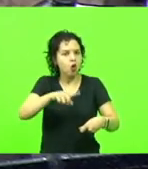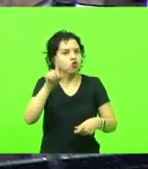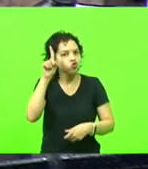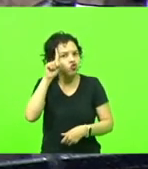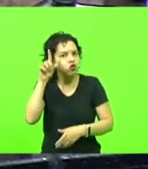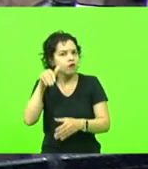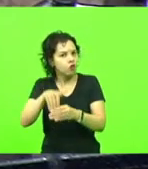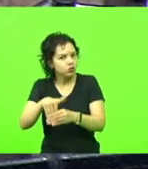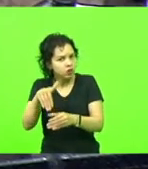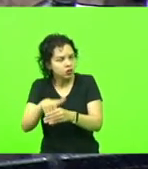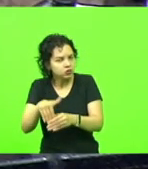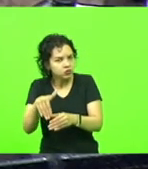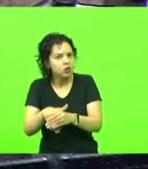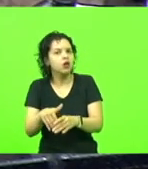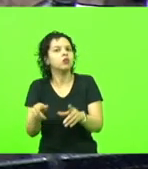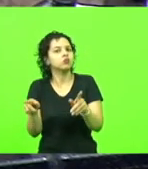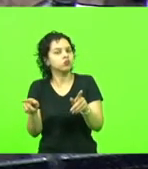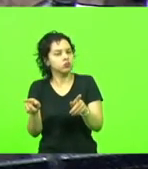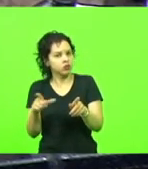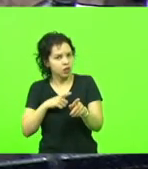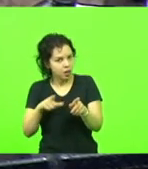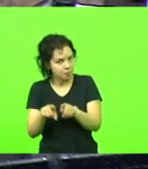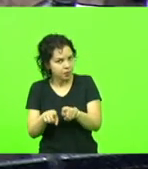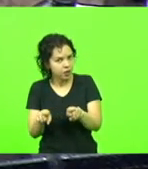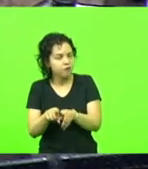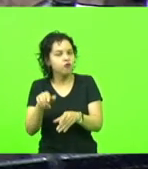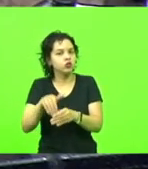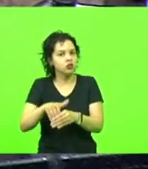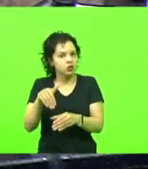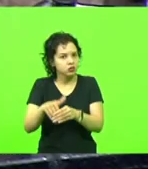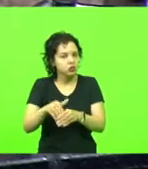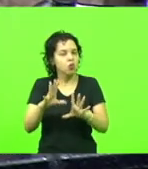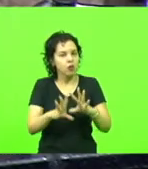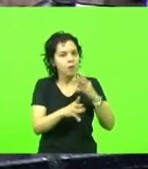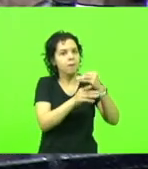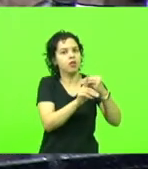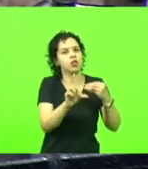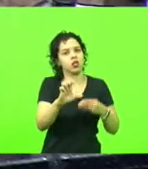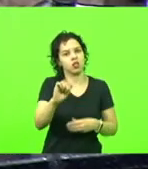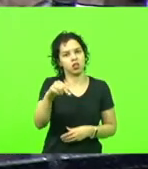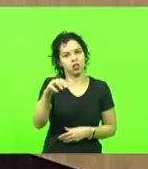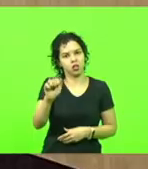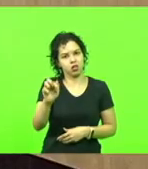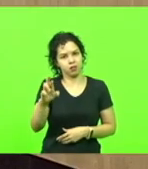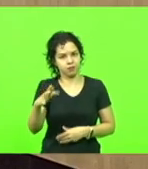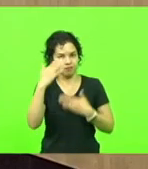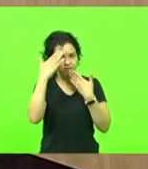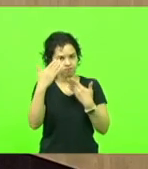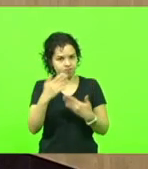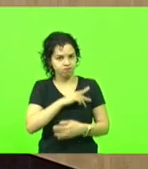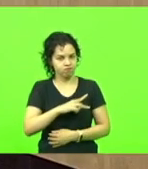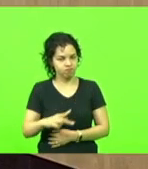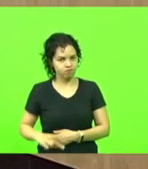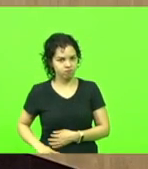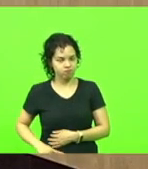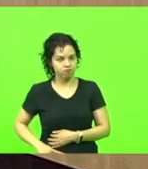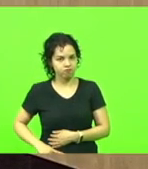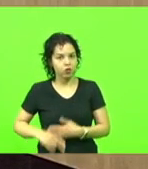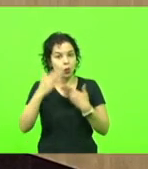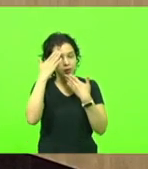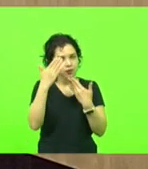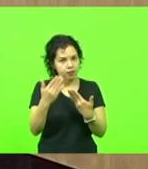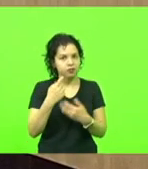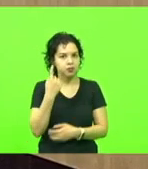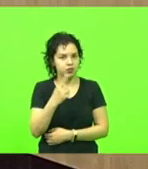reposição, também a nossa emenda da linear. Obrigado, presidente. Muito obrigado, deputado G.C. Lopes. Com a